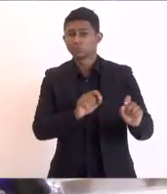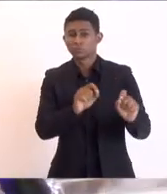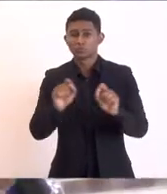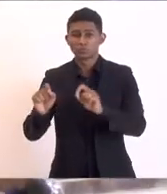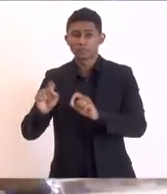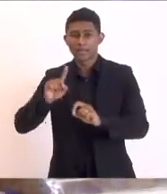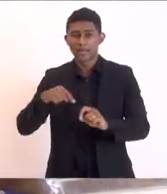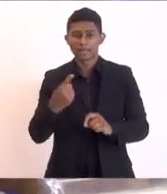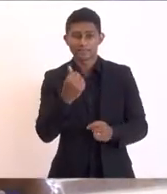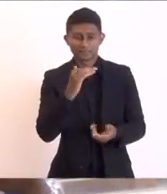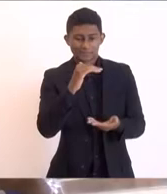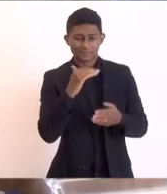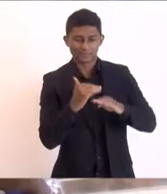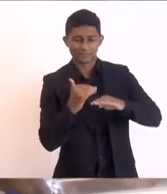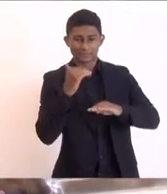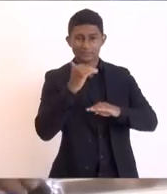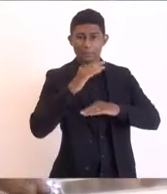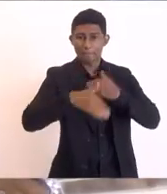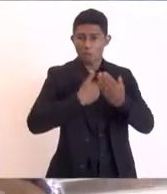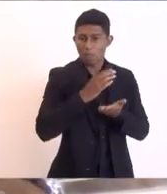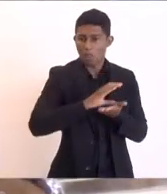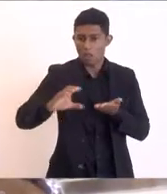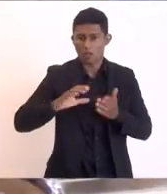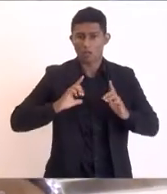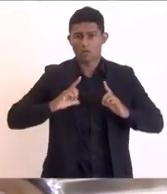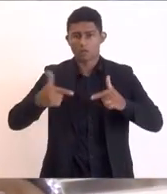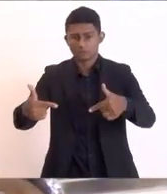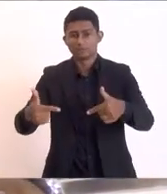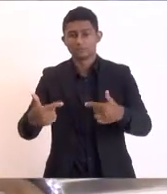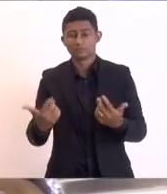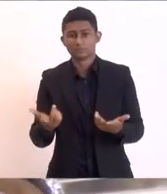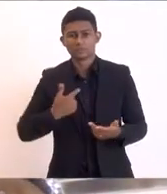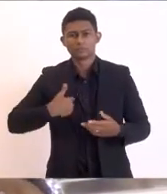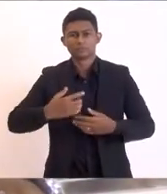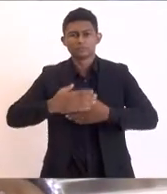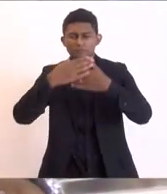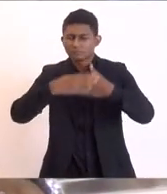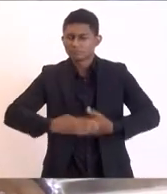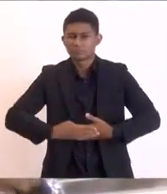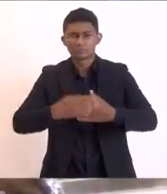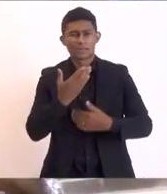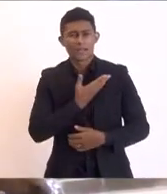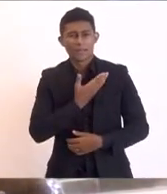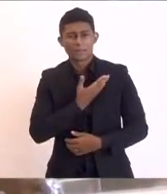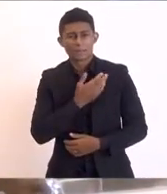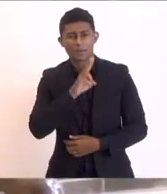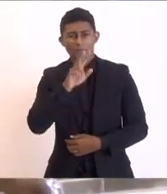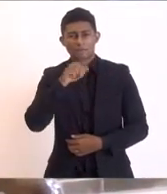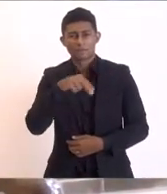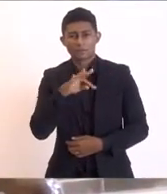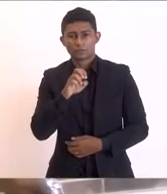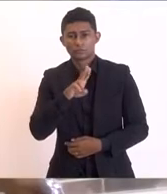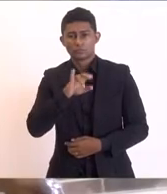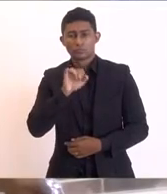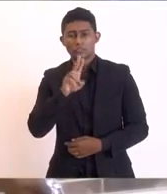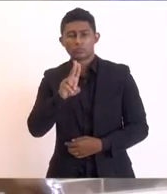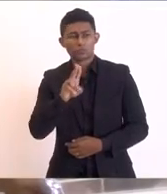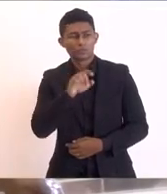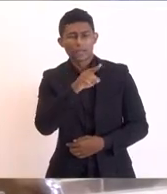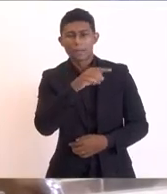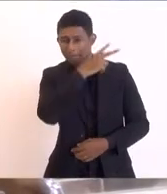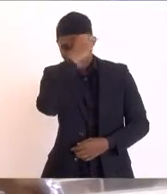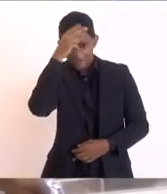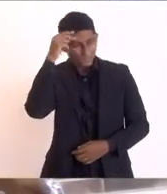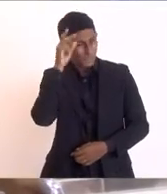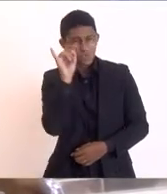desse fundo, efetivamente. Cumprimento aqui meu amigo Vantuiu, prefeito de Guaba, em nome de Vantuiu, cumprimento aos